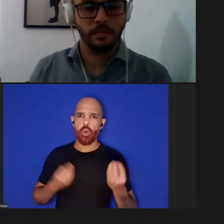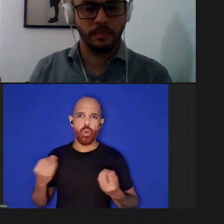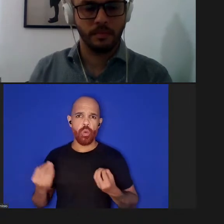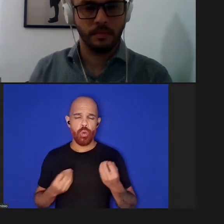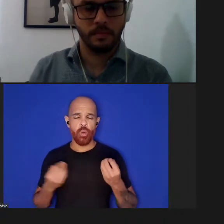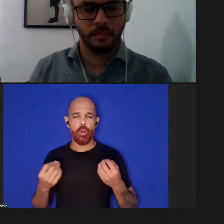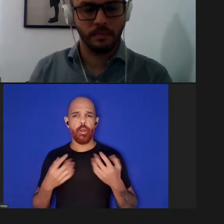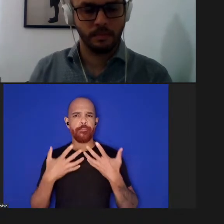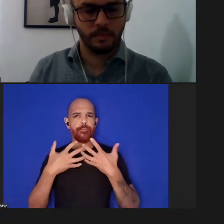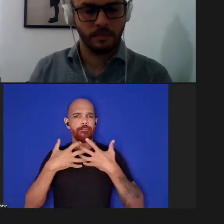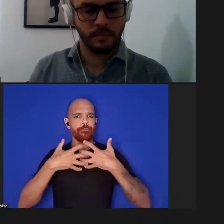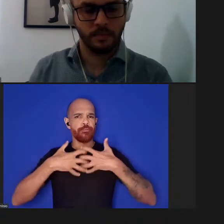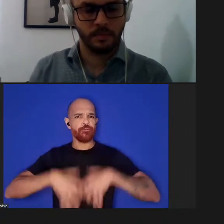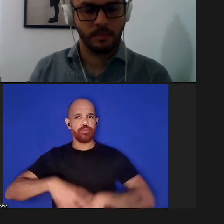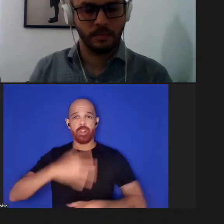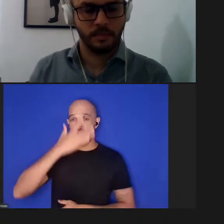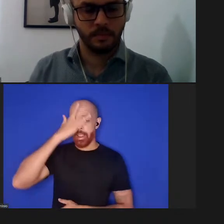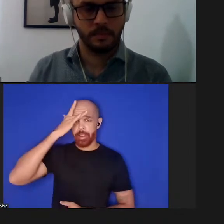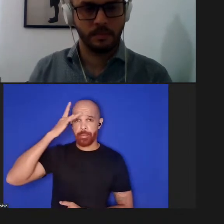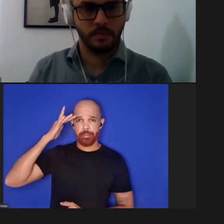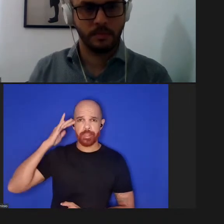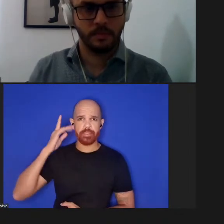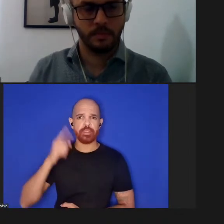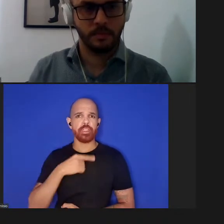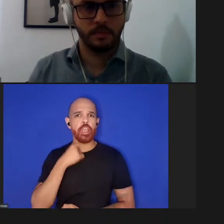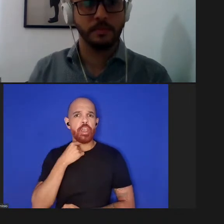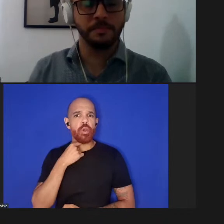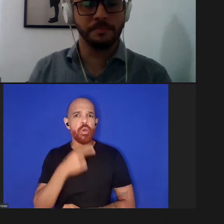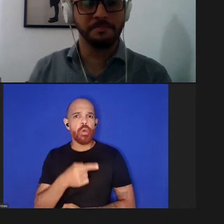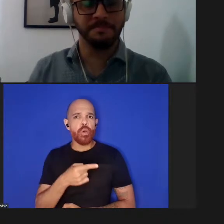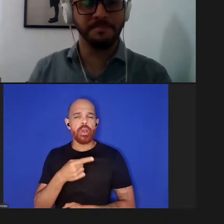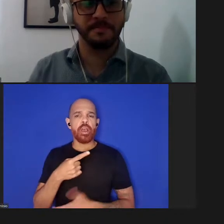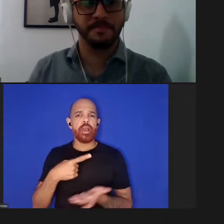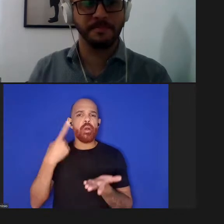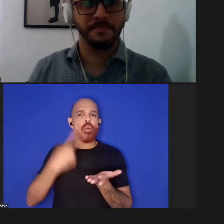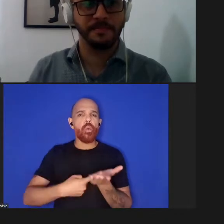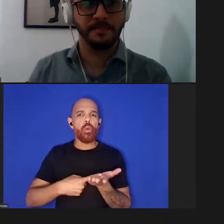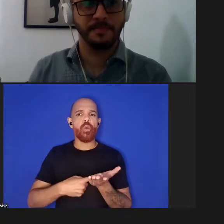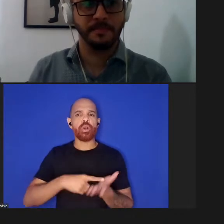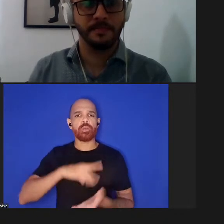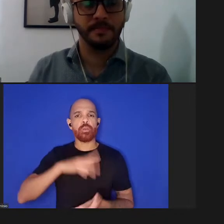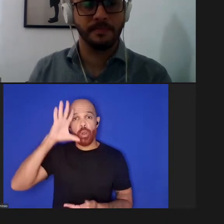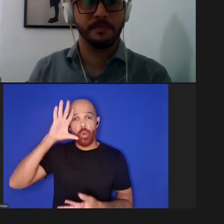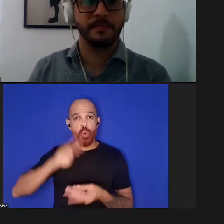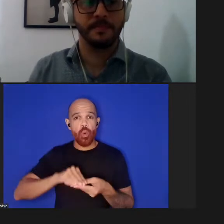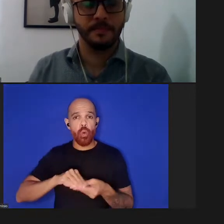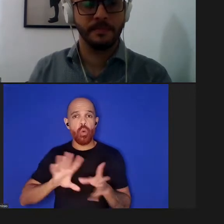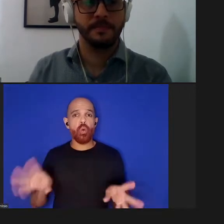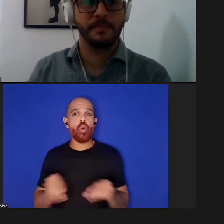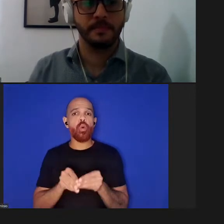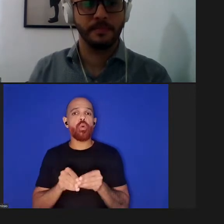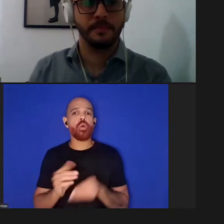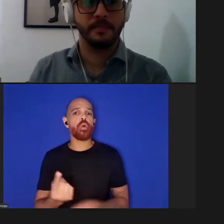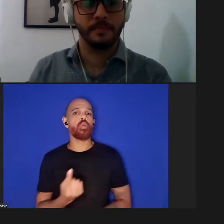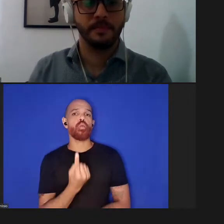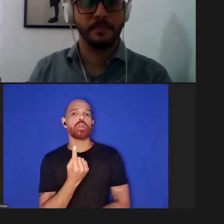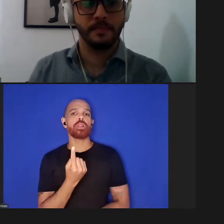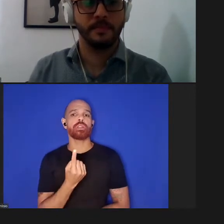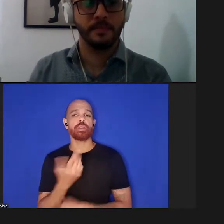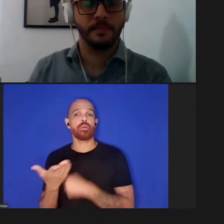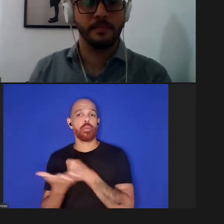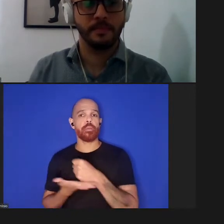as pessoas não cheguem a um acordo uma conclusão única com bases científicas